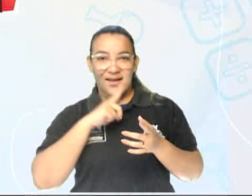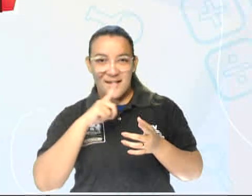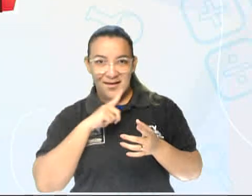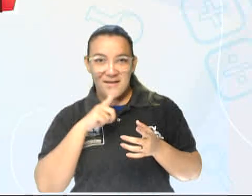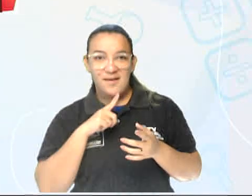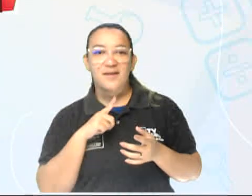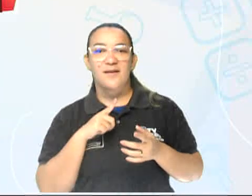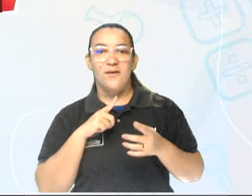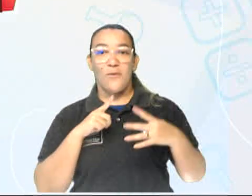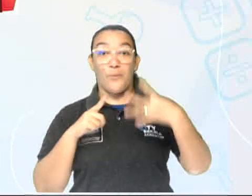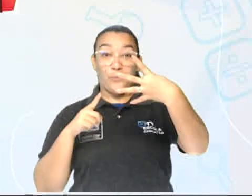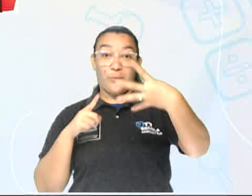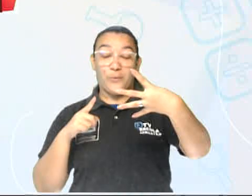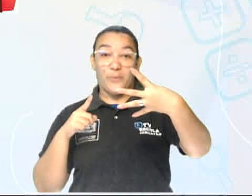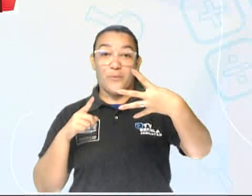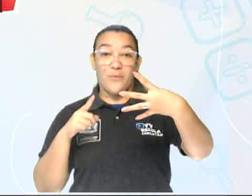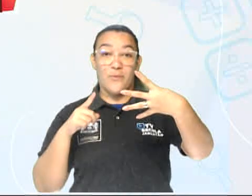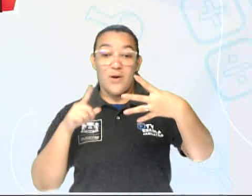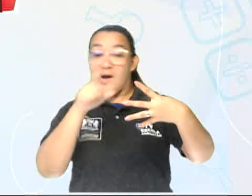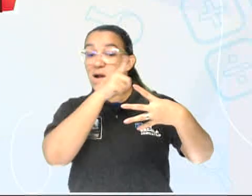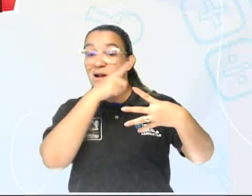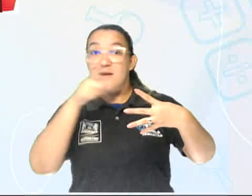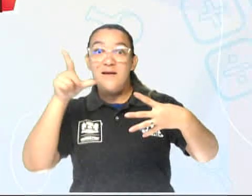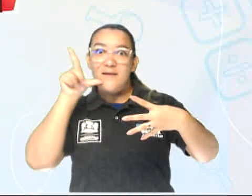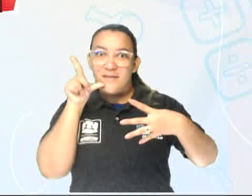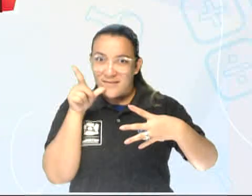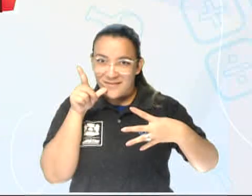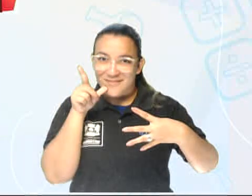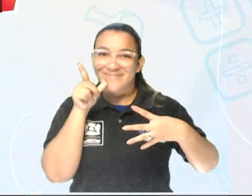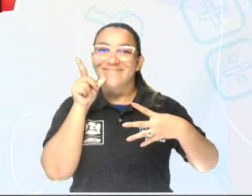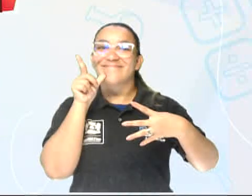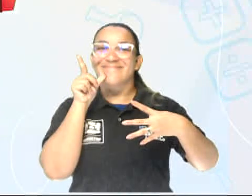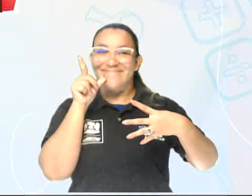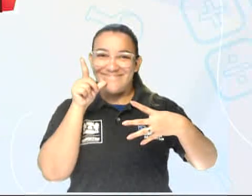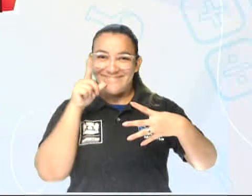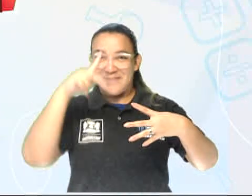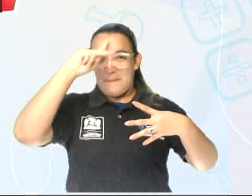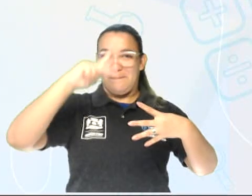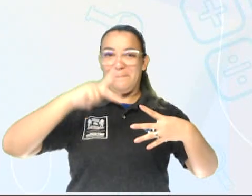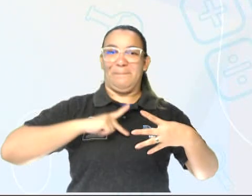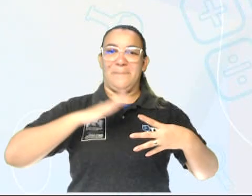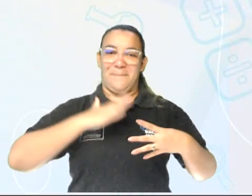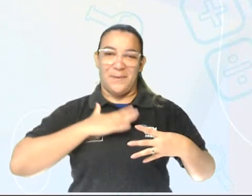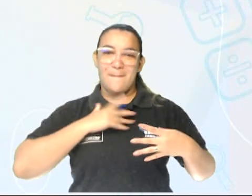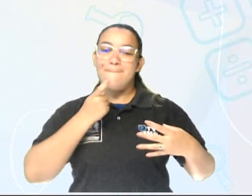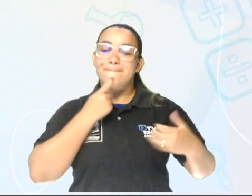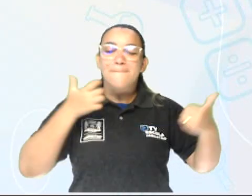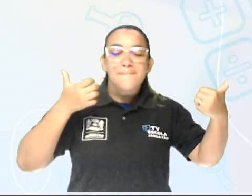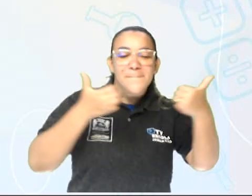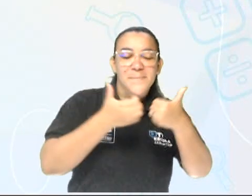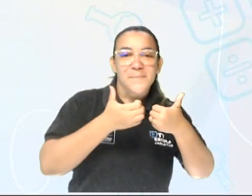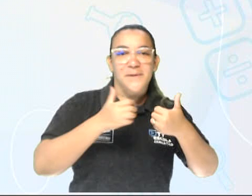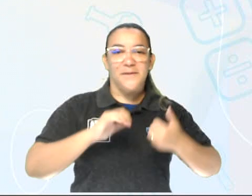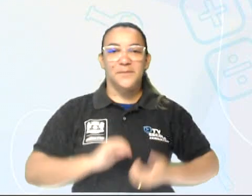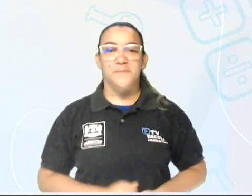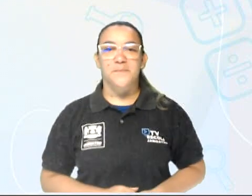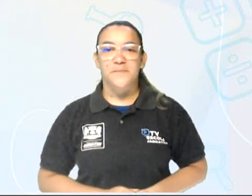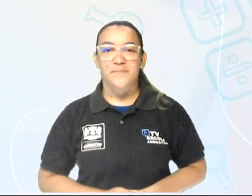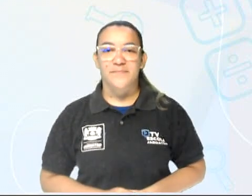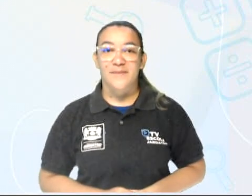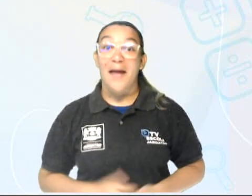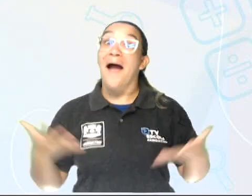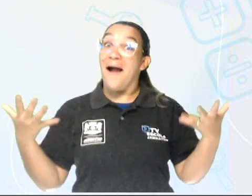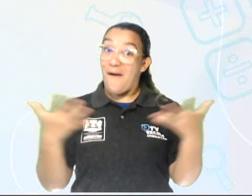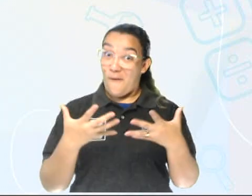tem quatro lanchonetes no meu bairro. Certo? Então, para o